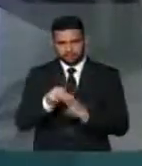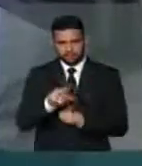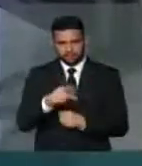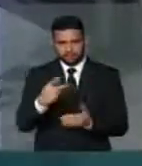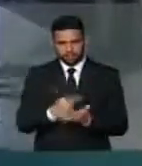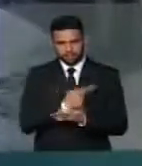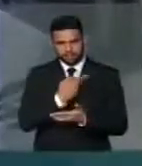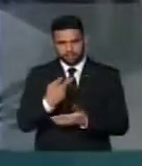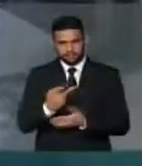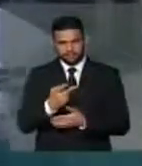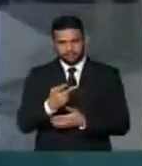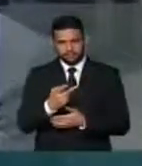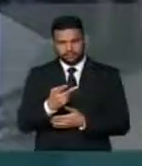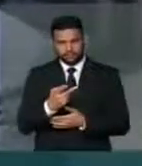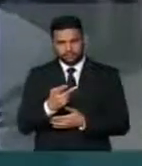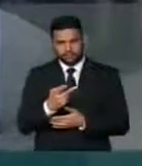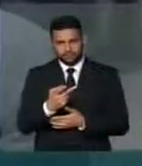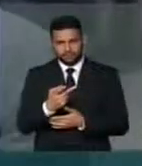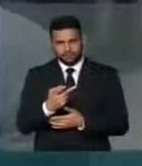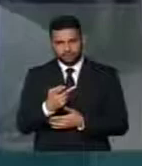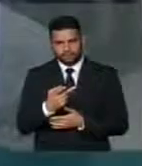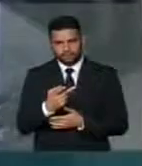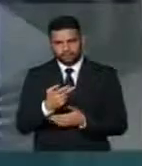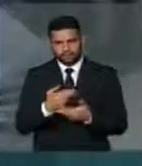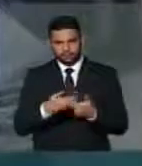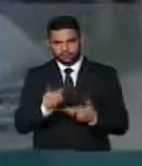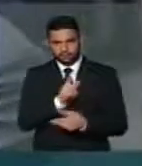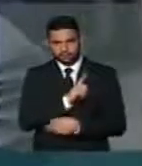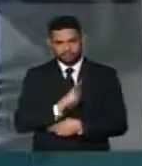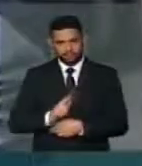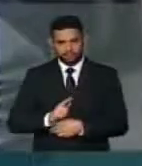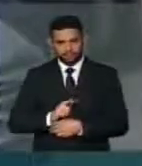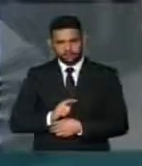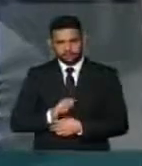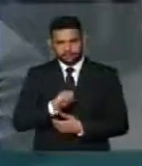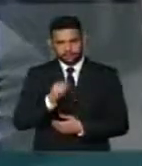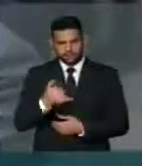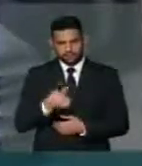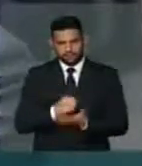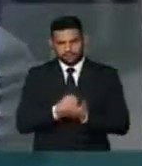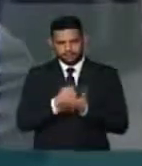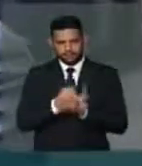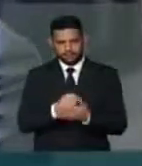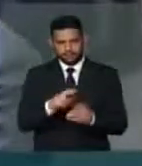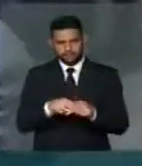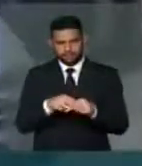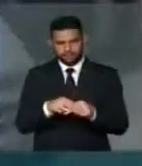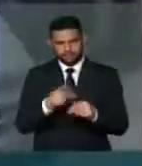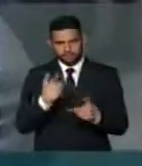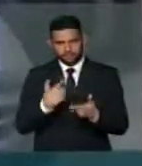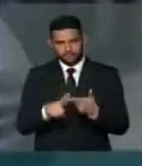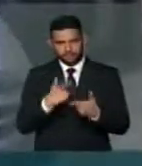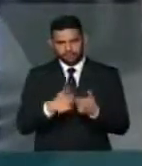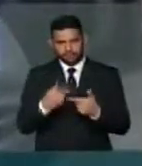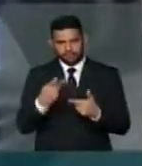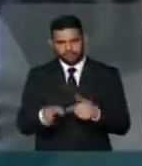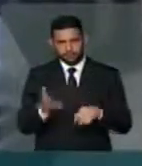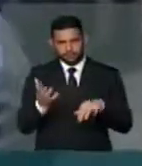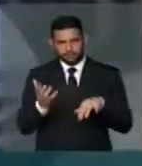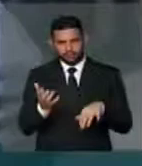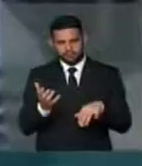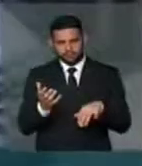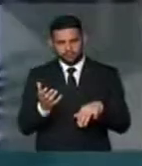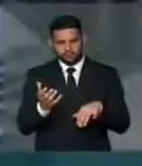houve uma palhaçada como essa. O governo, se não quer ajudar, pelo menos não atrapalha o Congresso Nacional.